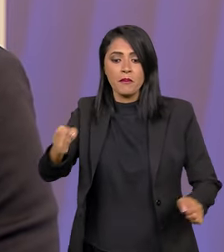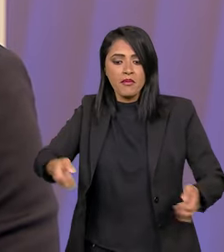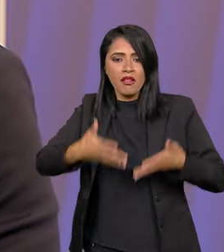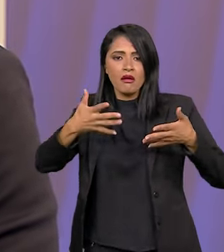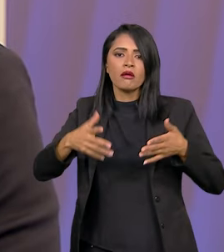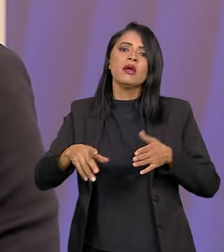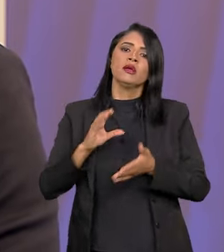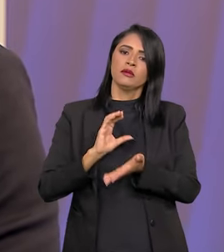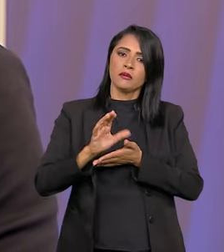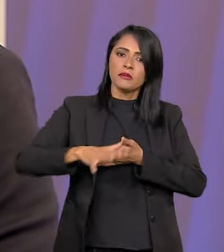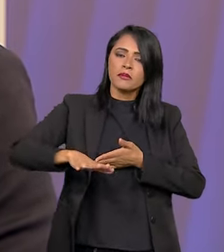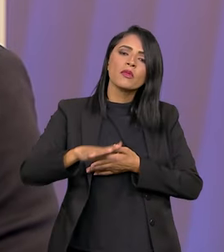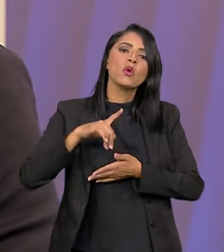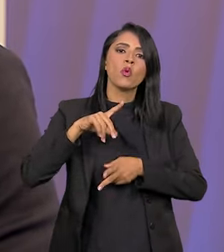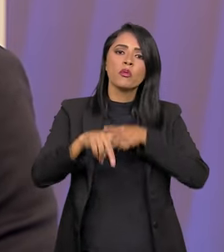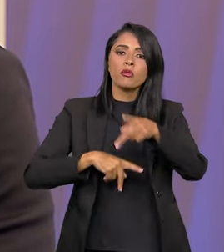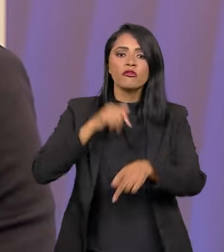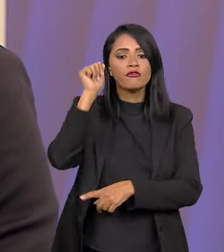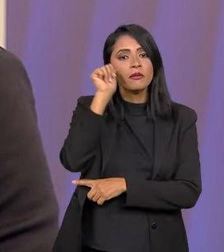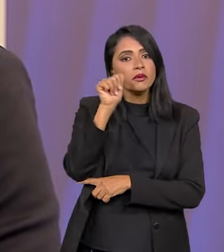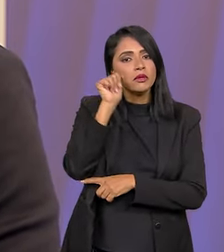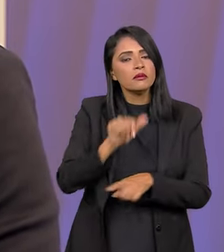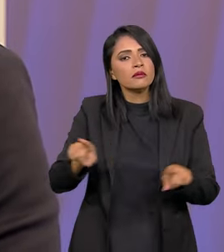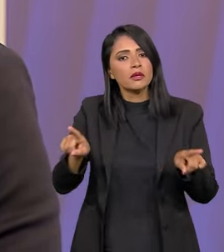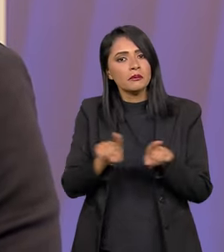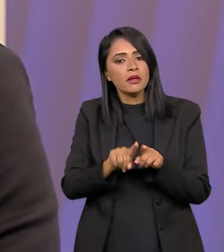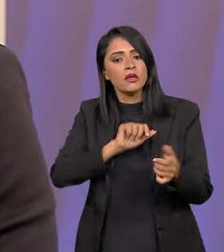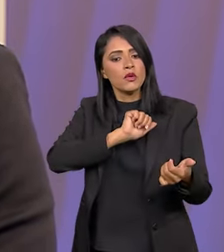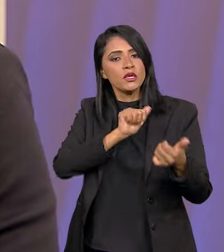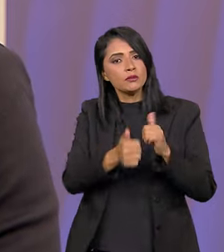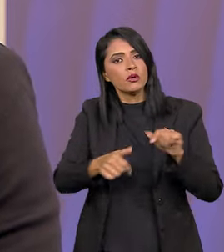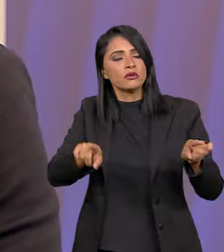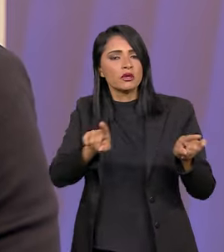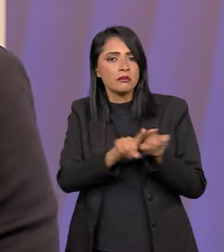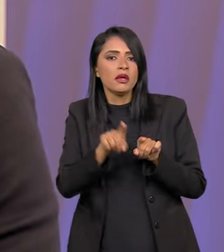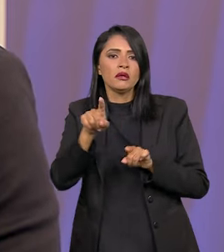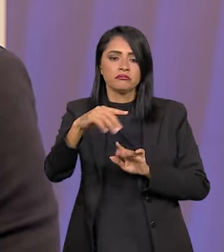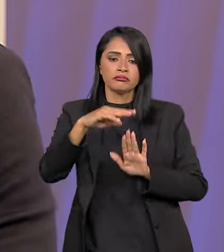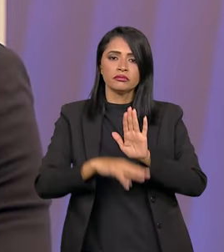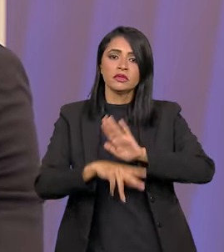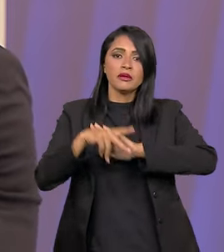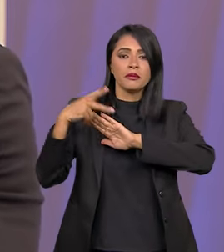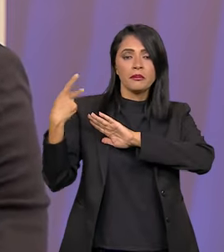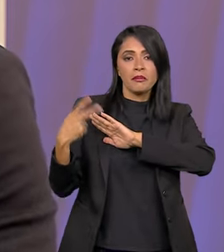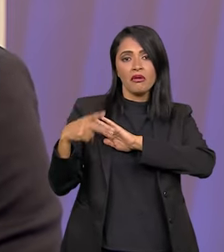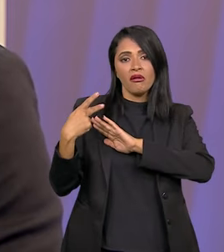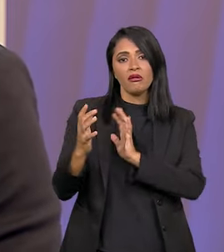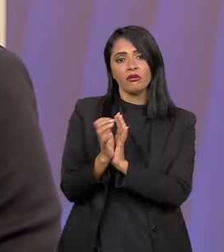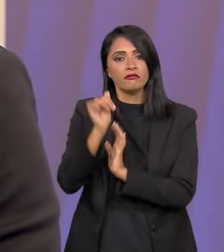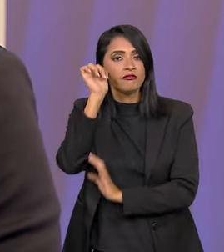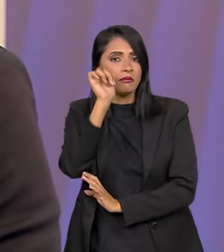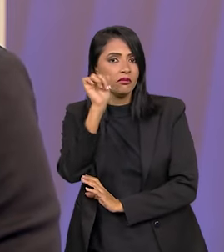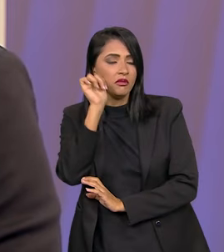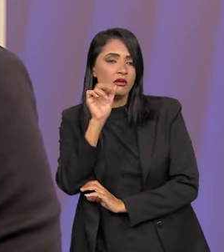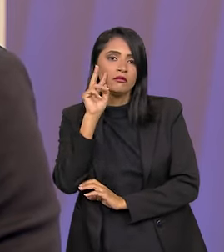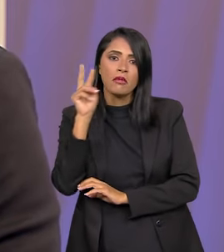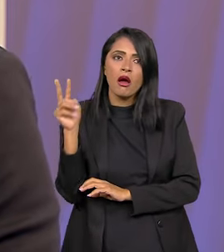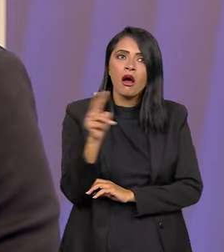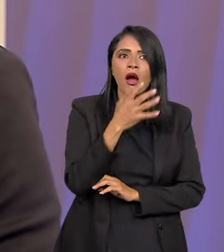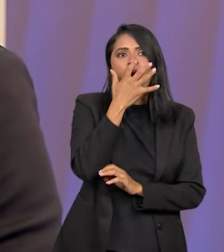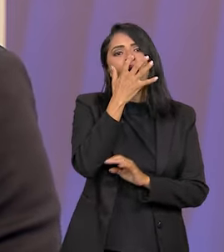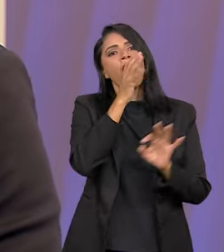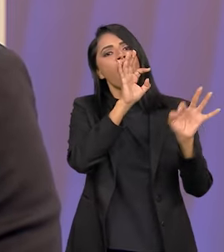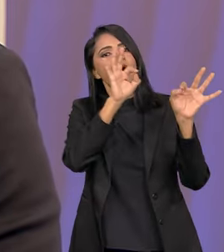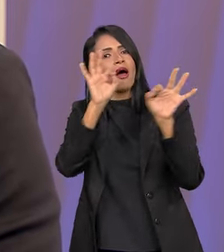investindo também no público feminino, por meio dessa programação, além do esporte feminino, também uma programação voltada também para o público